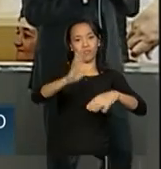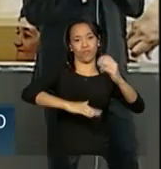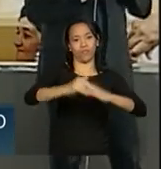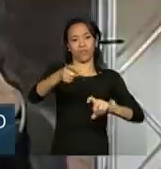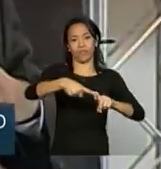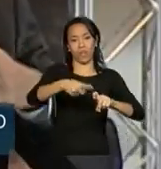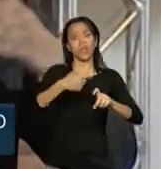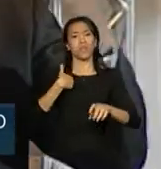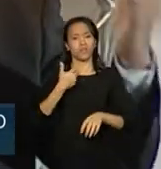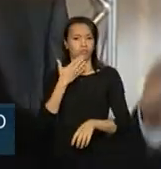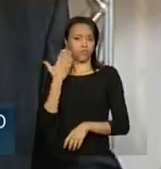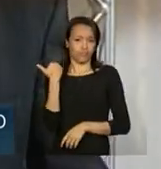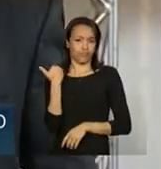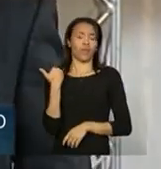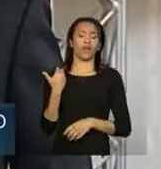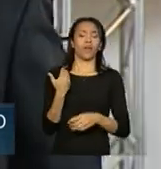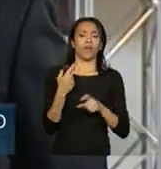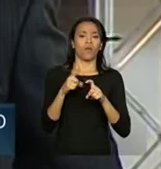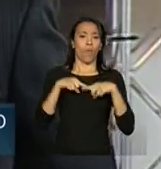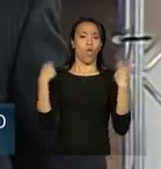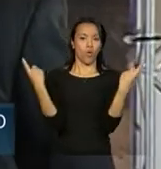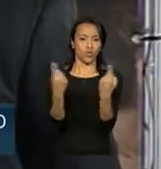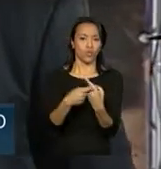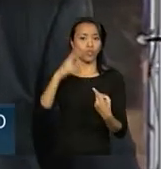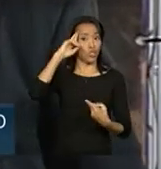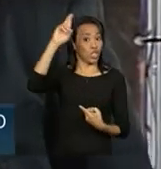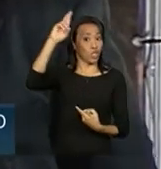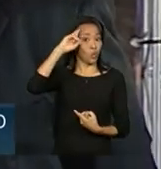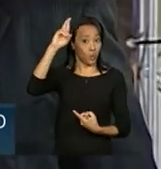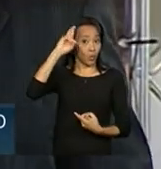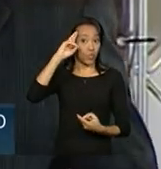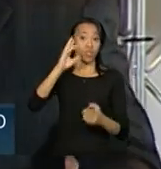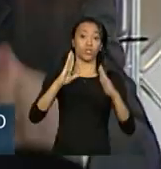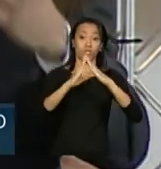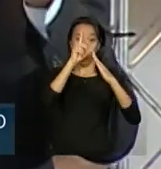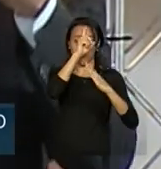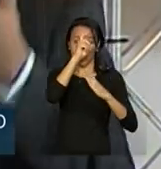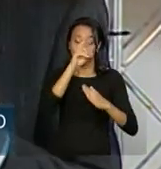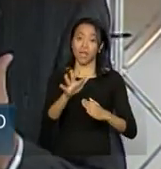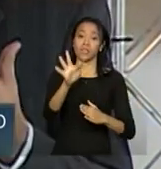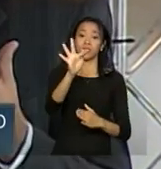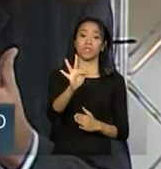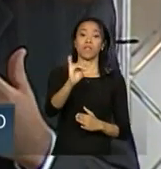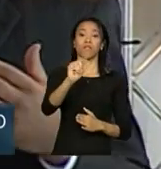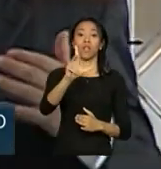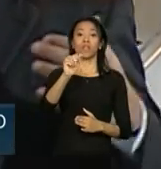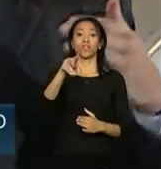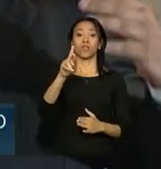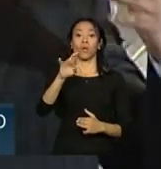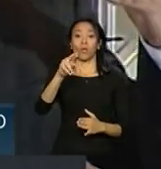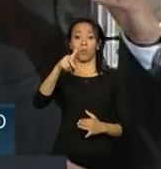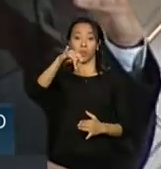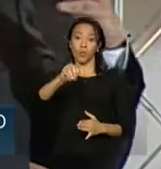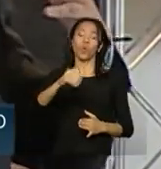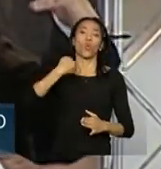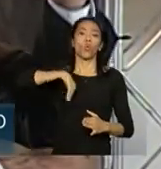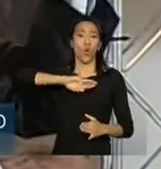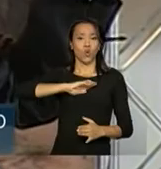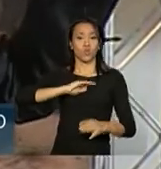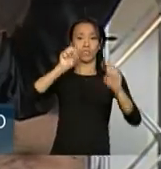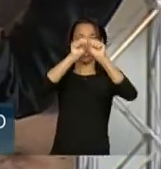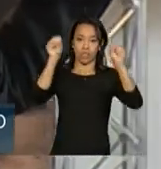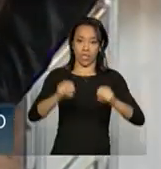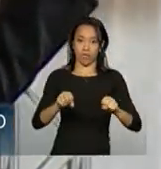dia, eu estava na reunião com diretores de hospitais filantrópicos. O nosso Sistema Único de Saúde, ele tem